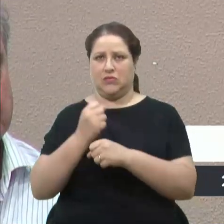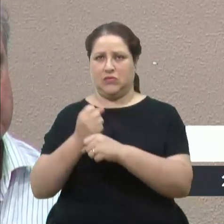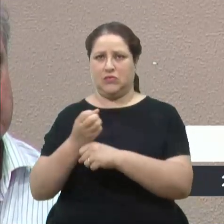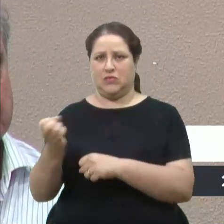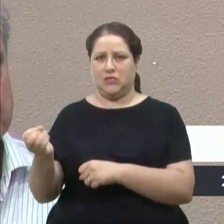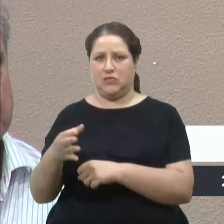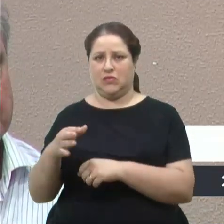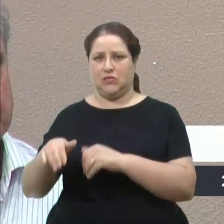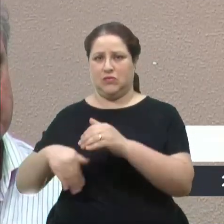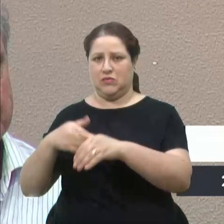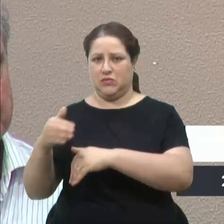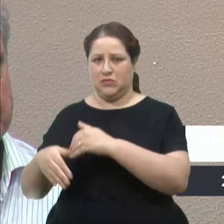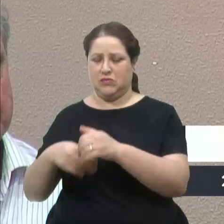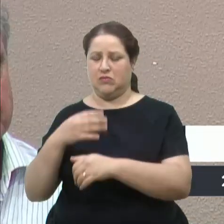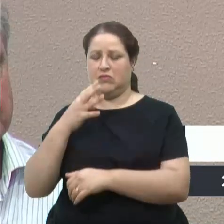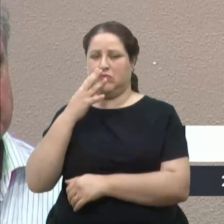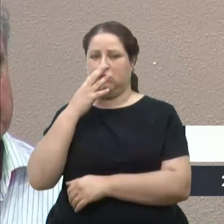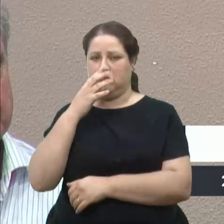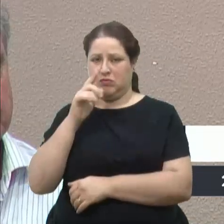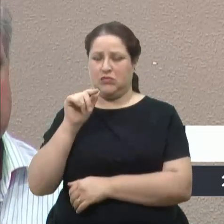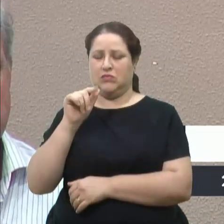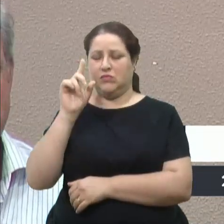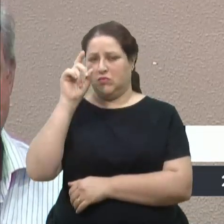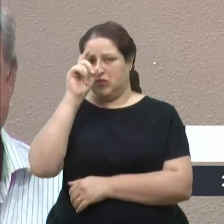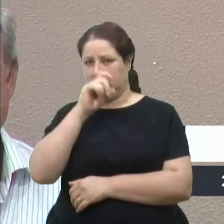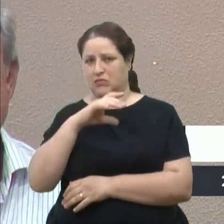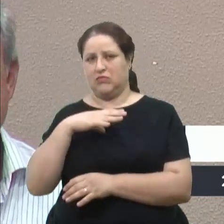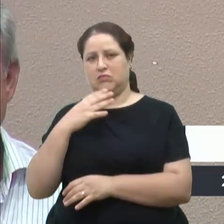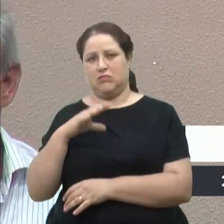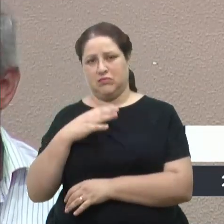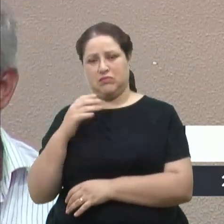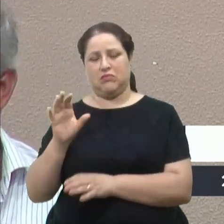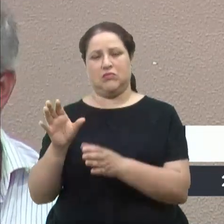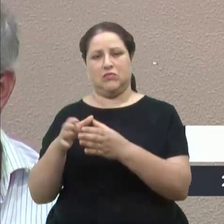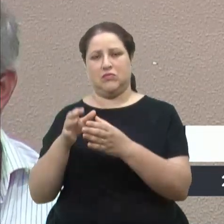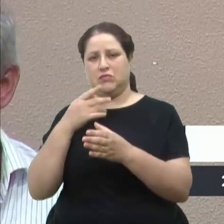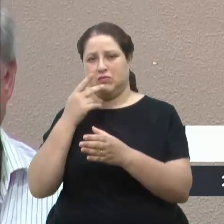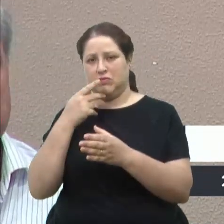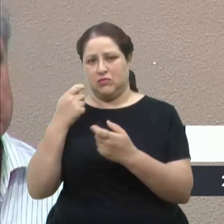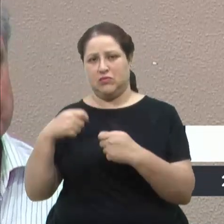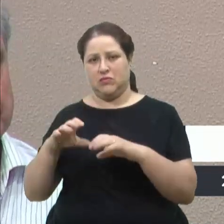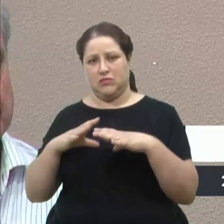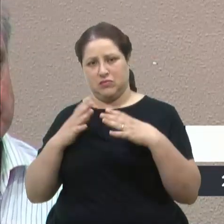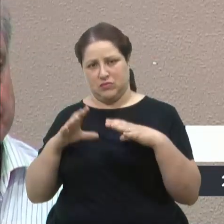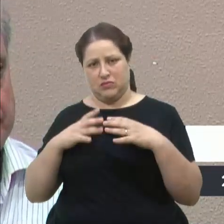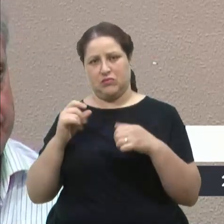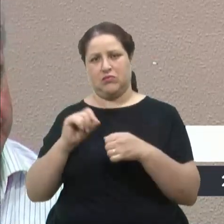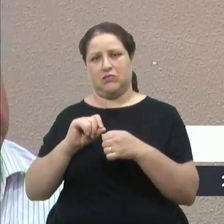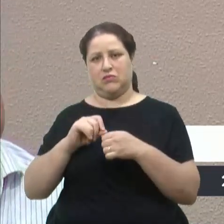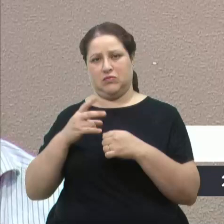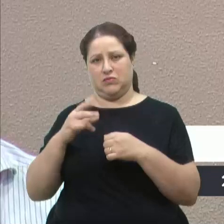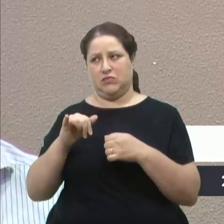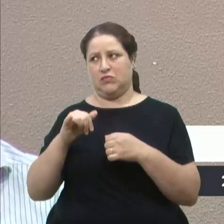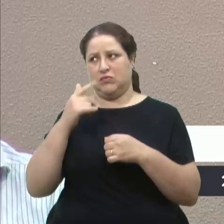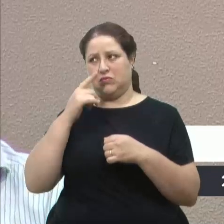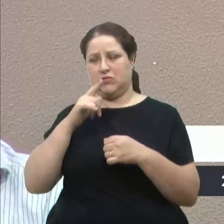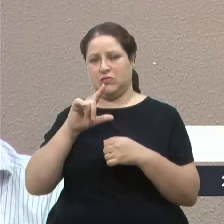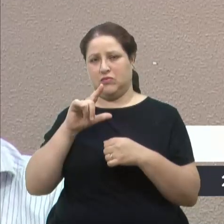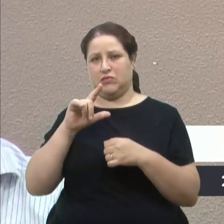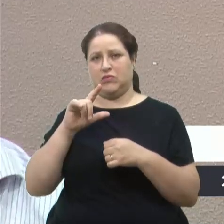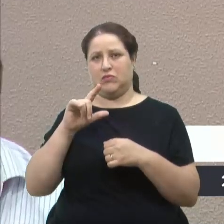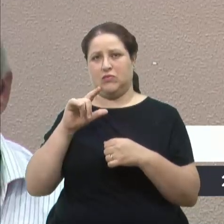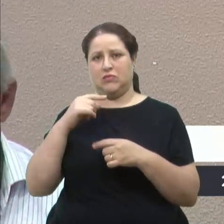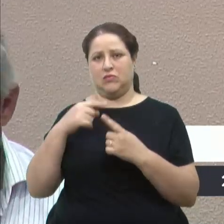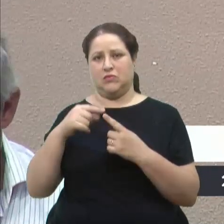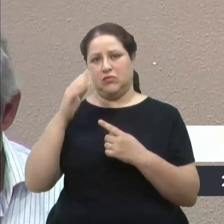eu disse, olha, é um passo arrojado, é uma dificuldade grande, o pessoal disse, olha, nós temos que ter coragem, nós vamos fazer. Nós vamos fazer que nós confiamos nos trabalhadores,